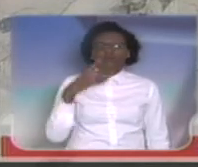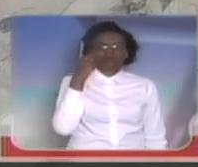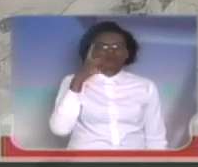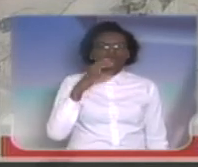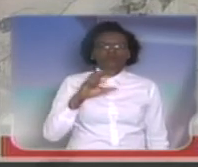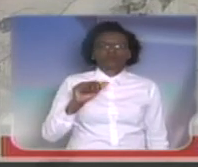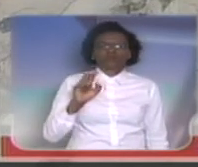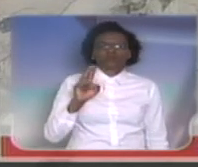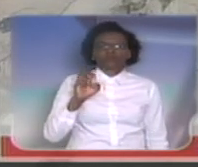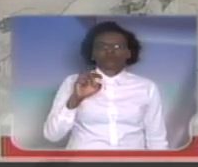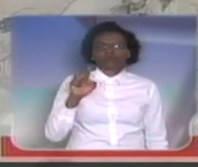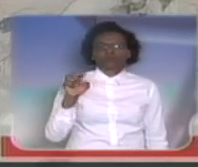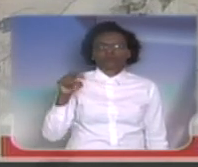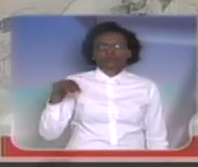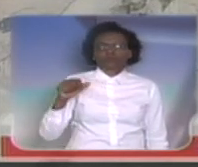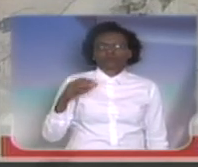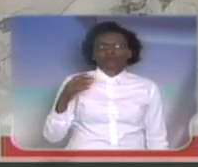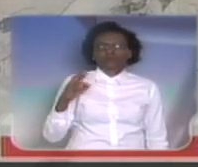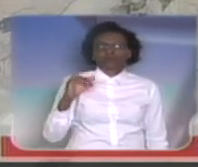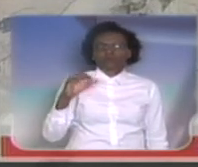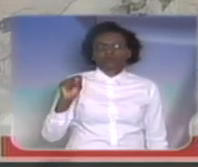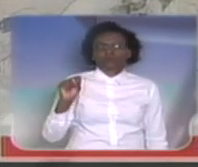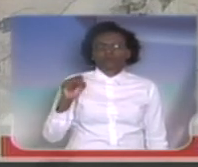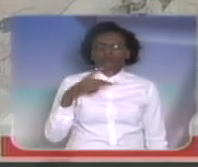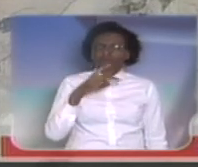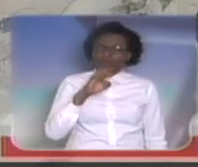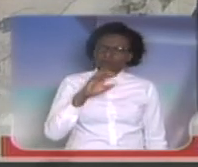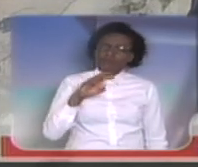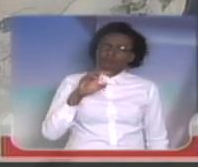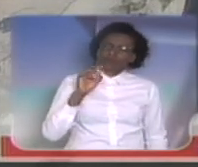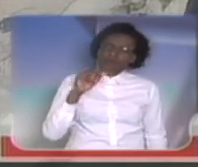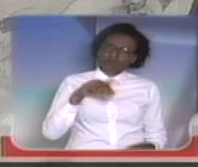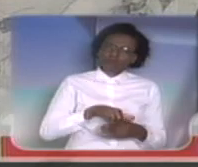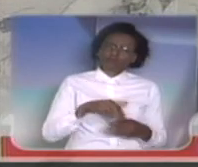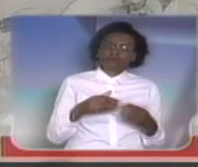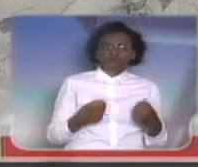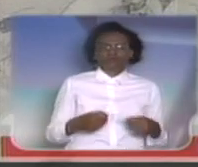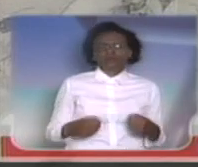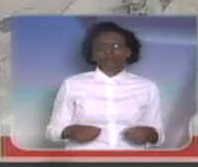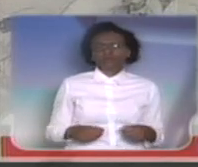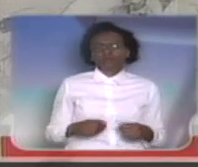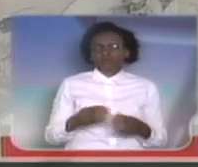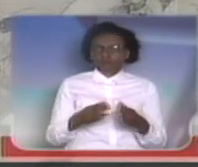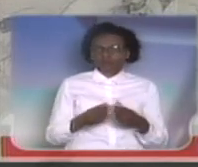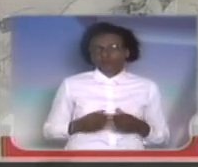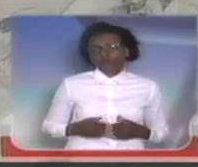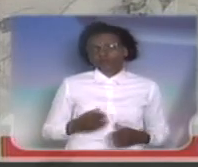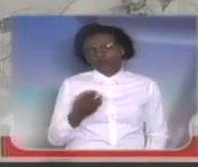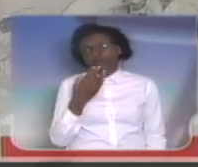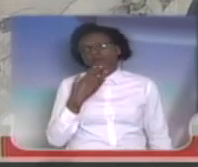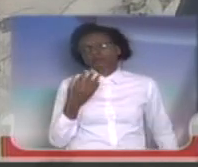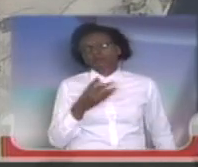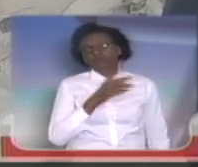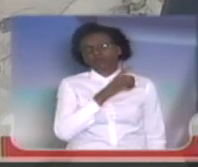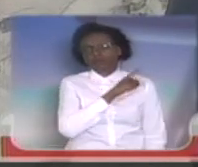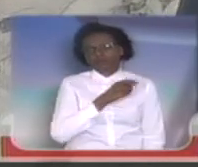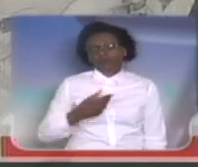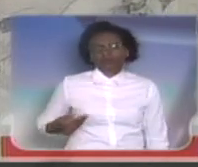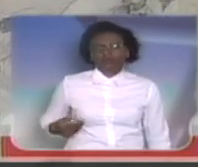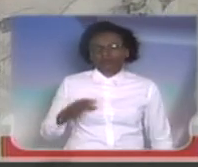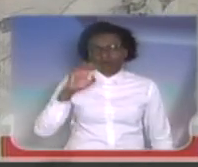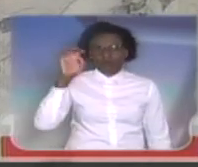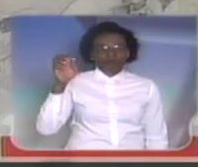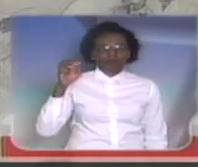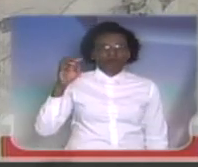Cauê Macris, para que coloque a PEC em votação. Ou mais, faça um apelo ao senhor governador do estado, para que abrace essa causa, essa